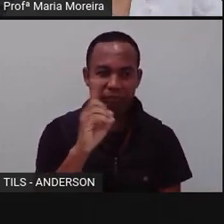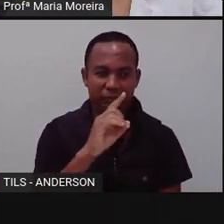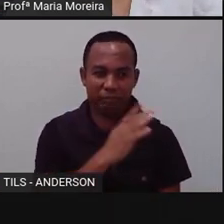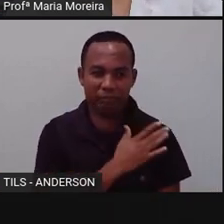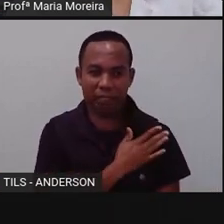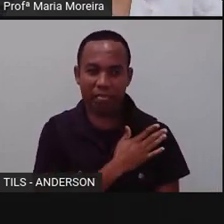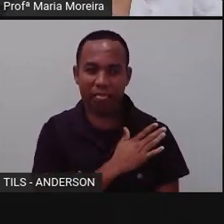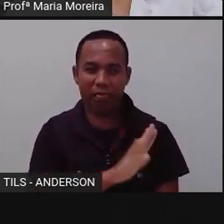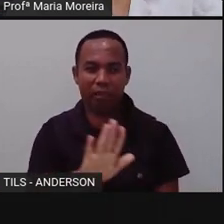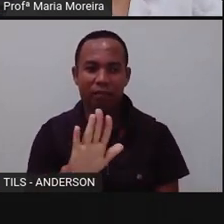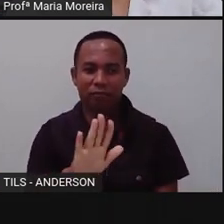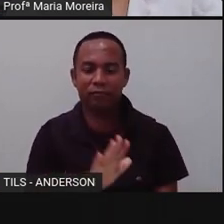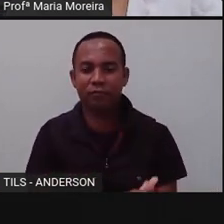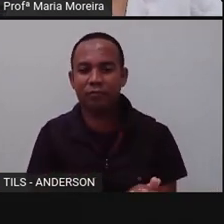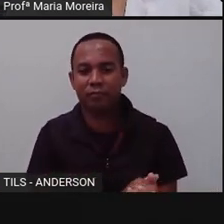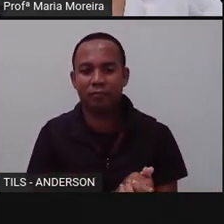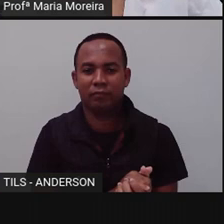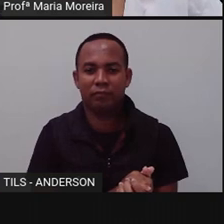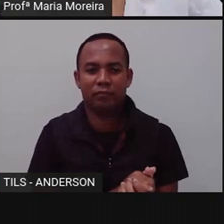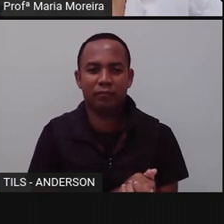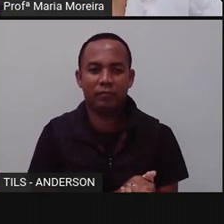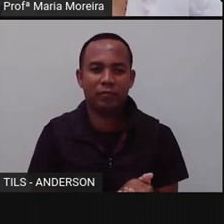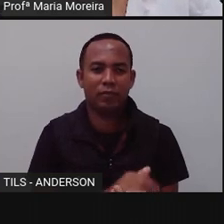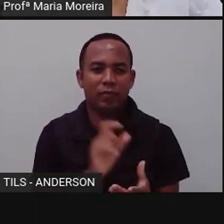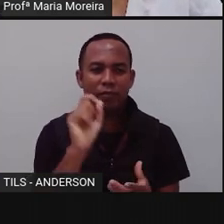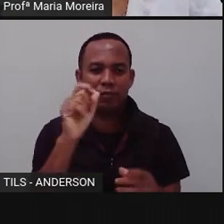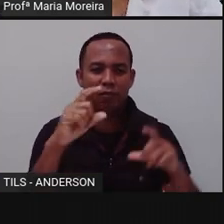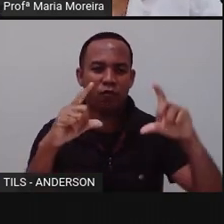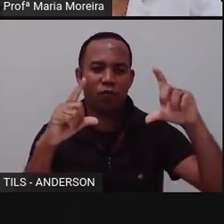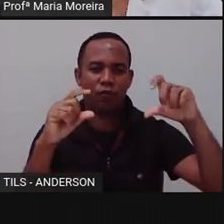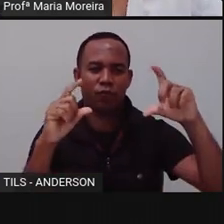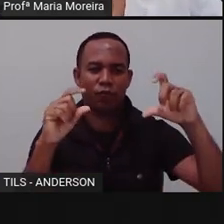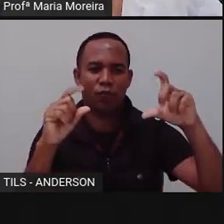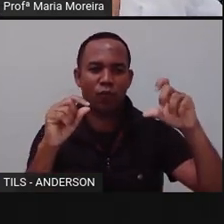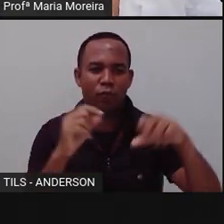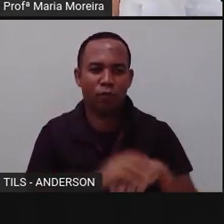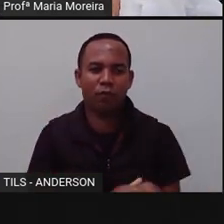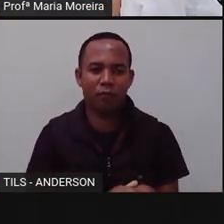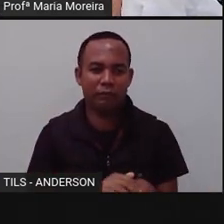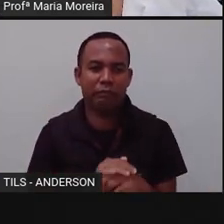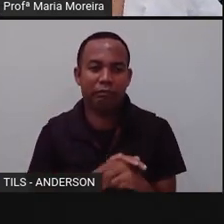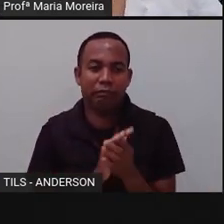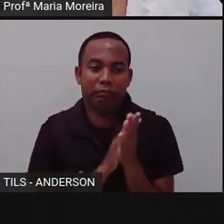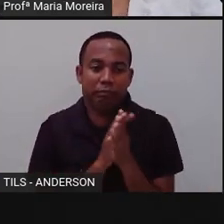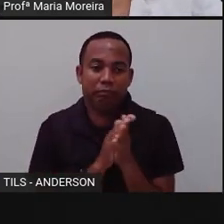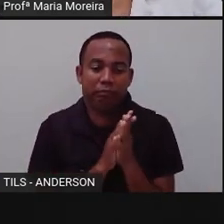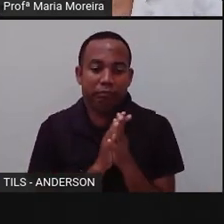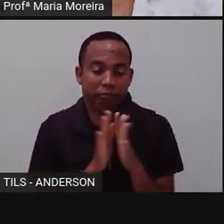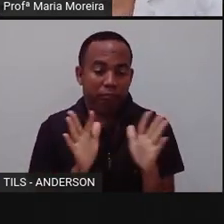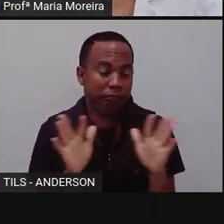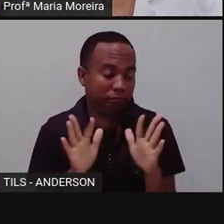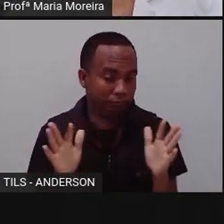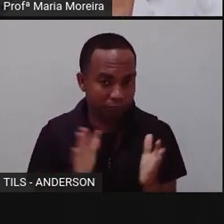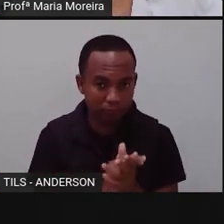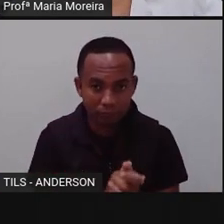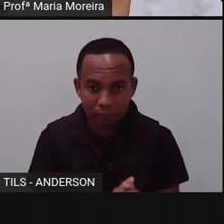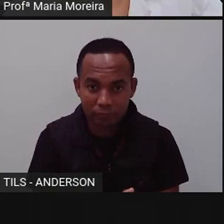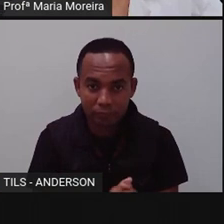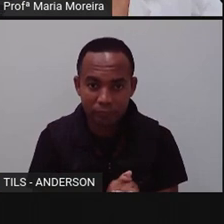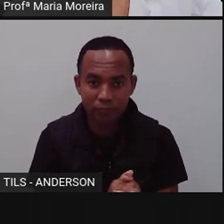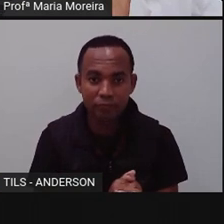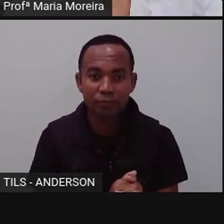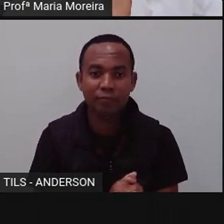Nojento, né? E vai ficar pior. Vai ficar pior. Porque peguei essas imagens, chega e me deu... Vai ficar pior, meu amigo.